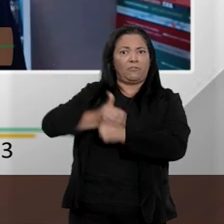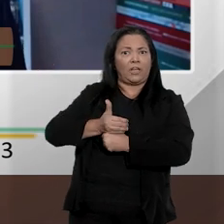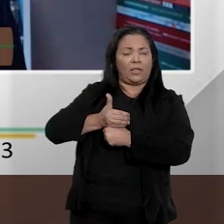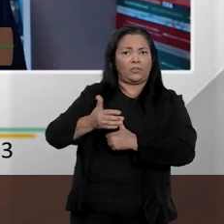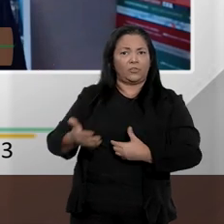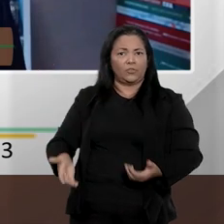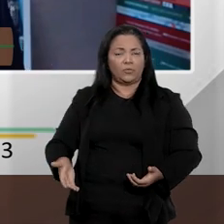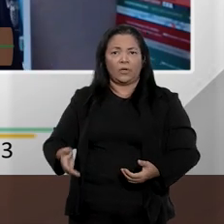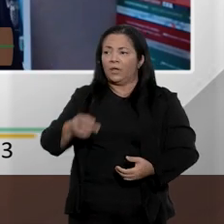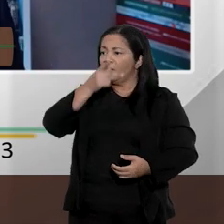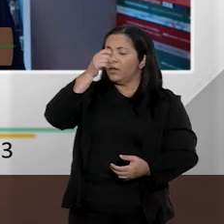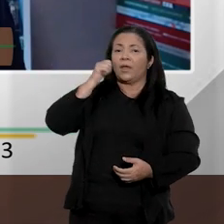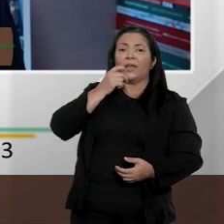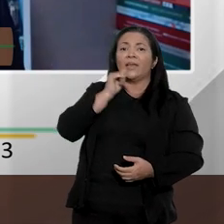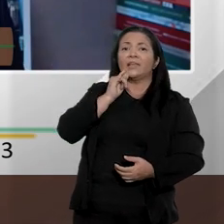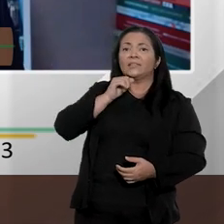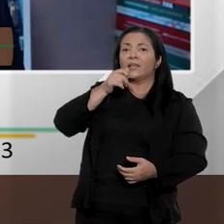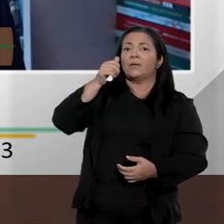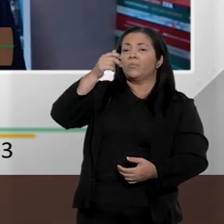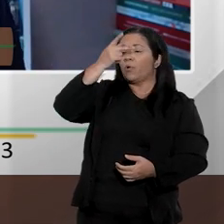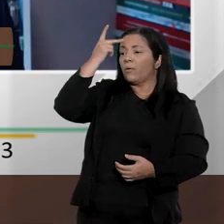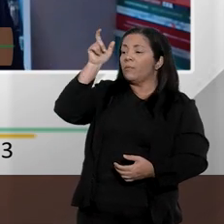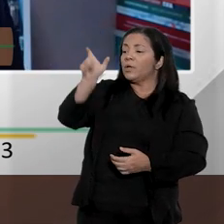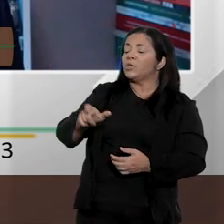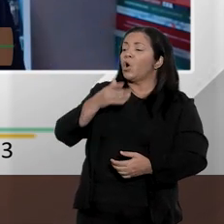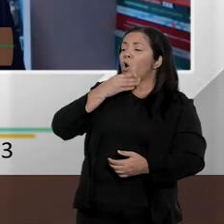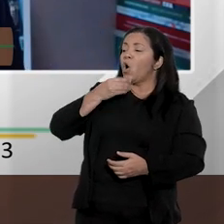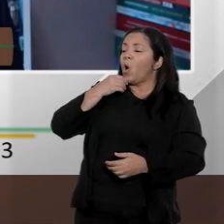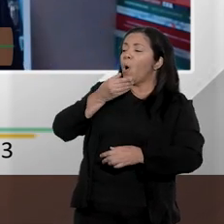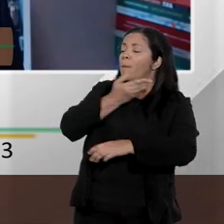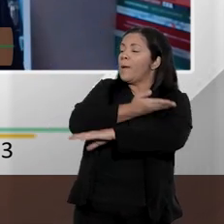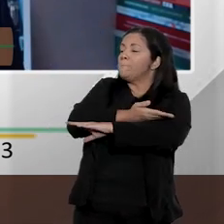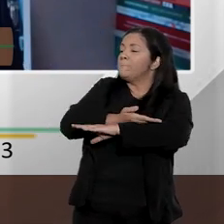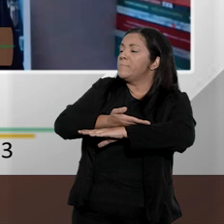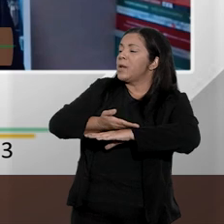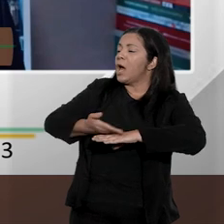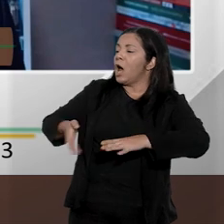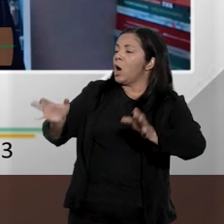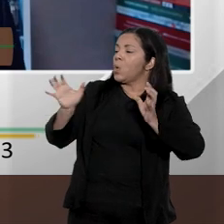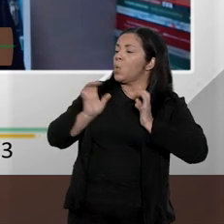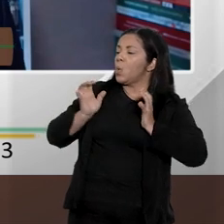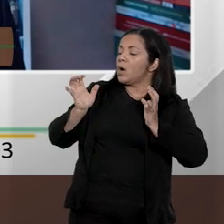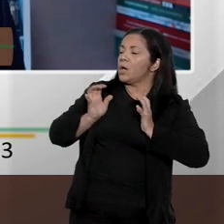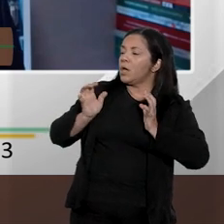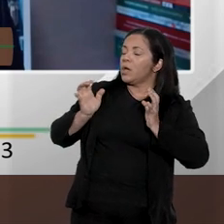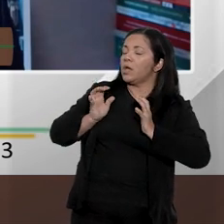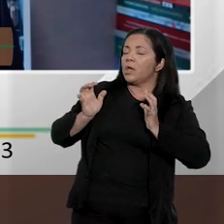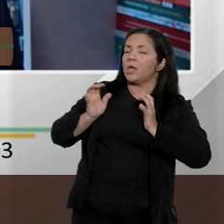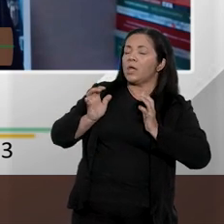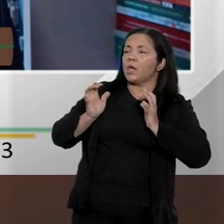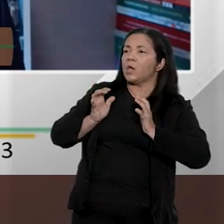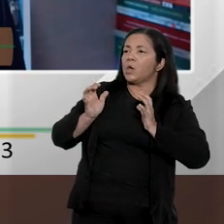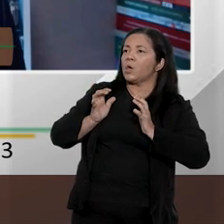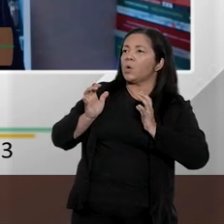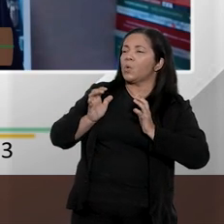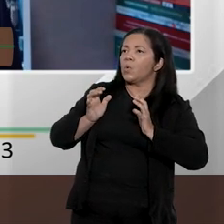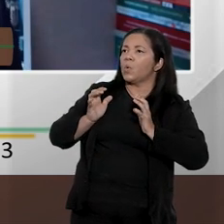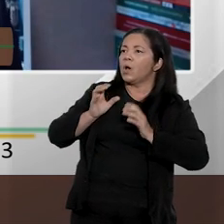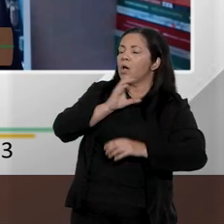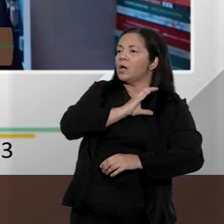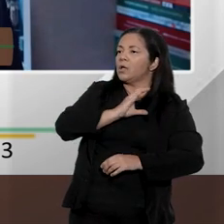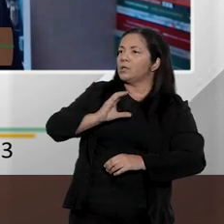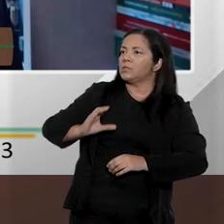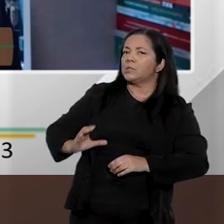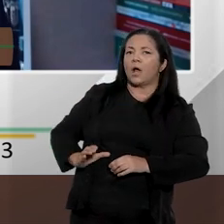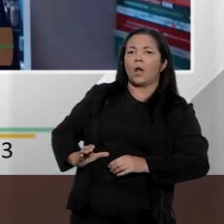hétero, branco, rico, de meia idade, casado, cristão, pessoa sem deficiência. Esse